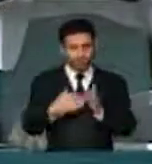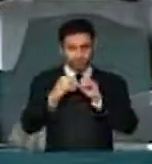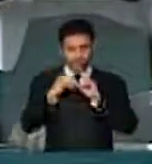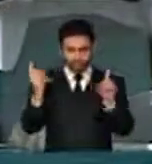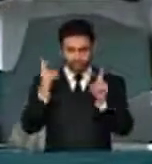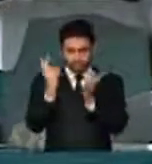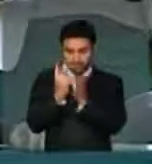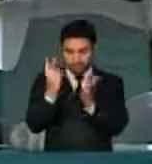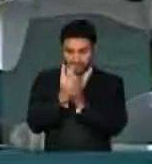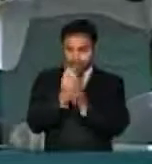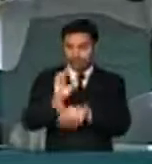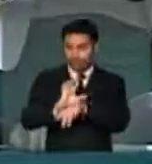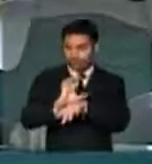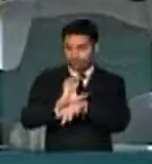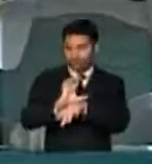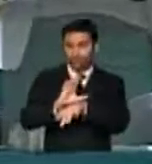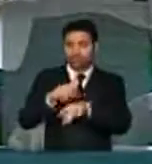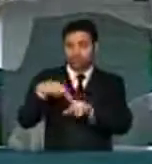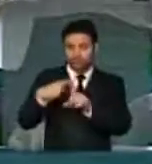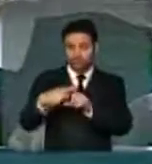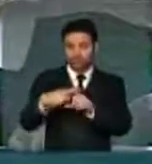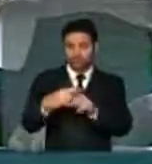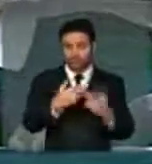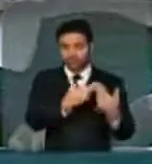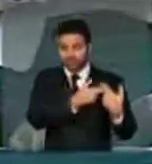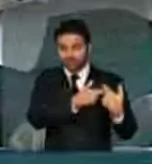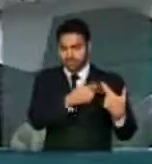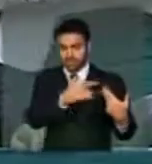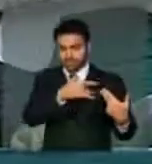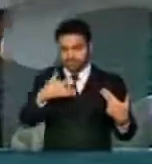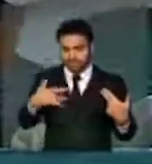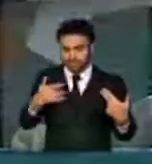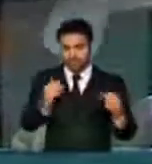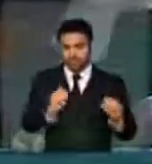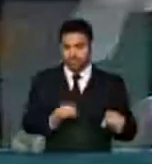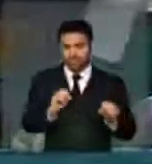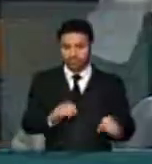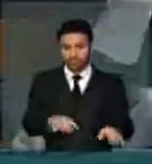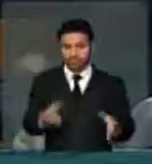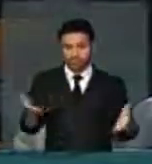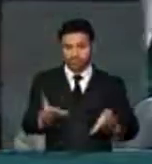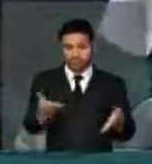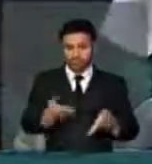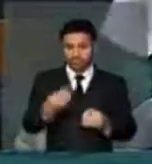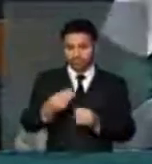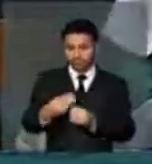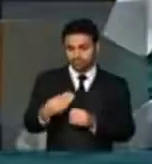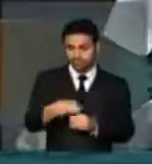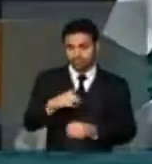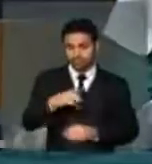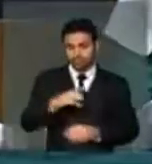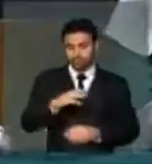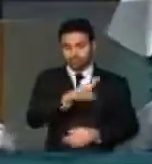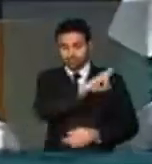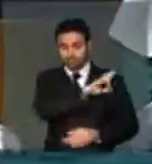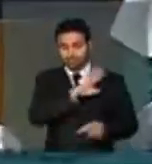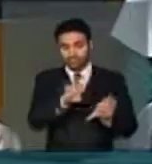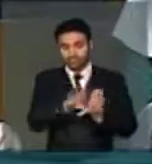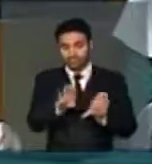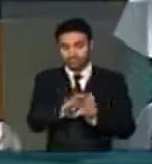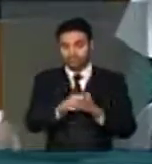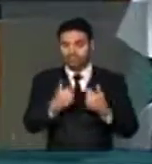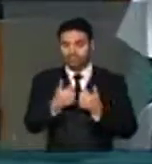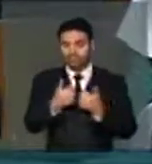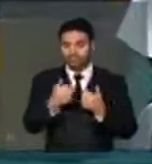embora a Constituição tenha ampliado as suas atribuições com a saúde, com a educação, hoje os municípios estão tendo responsabilidade, inclusive, com a questão do